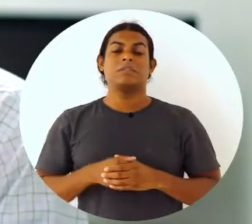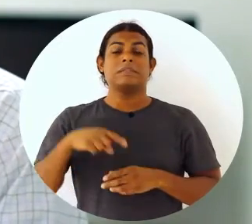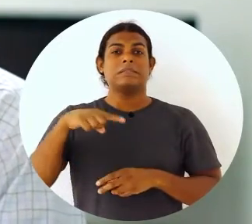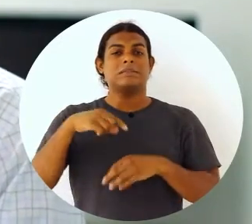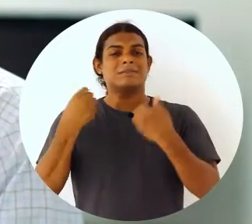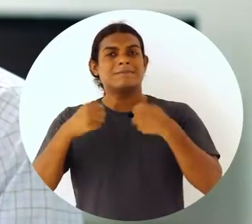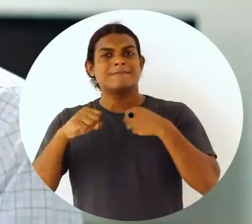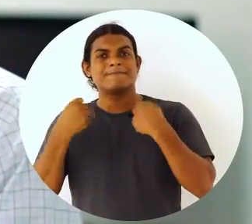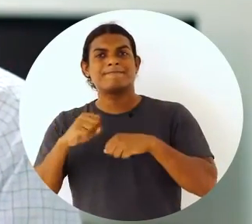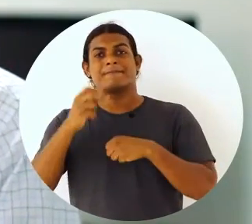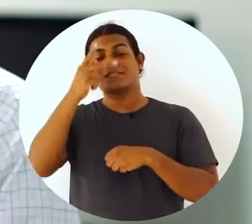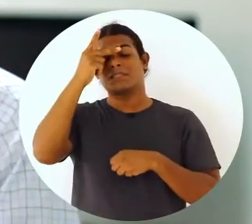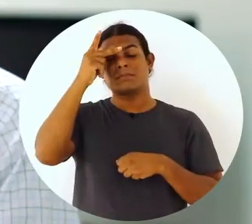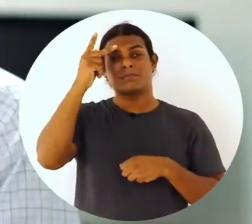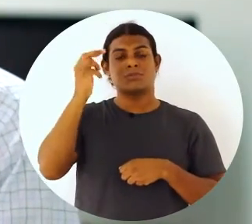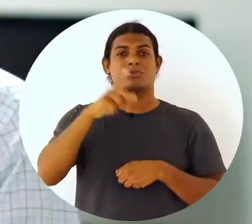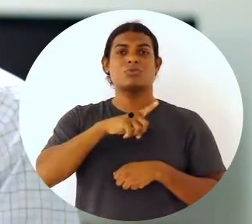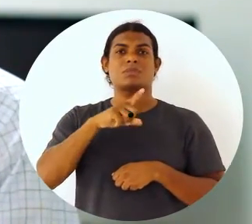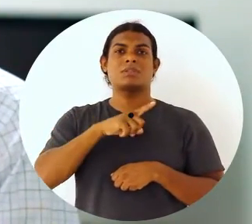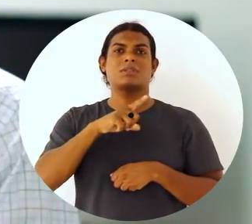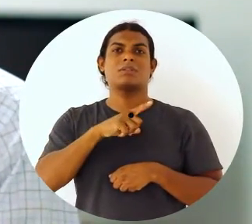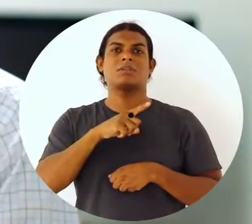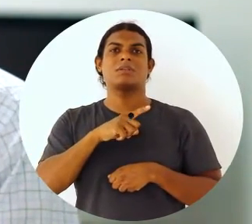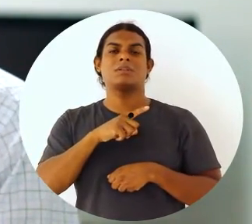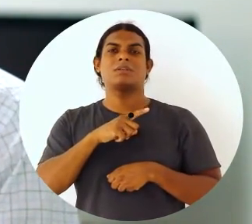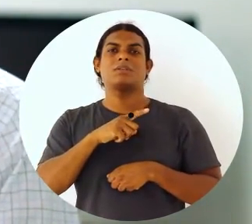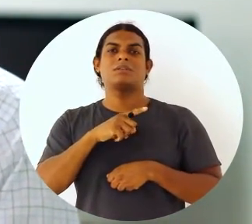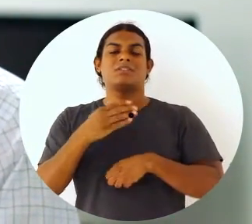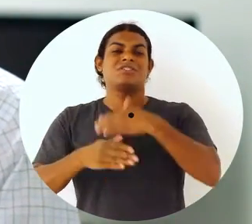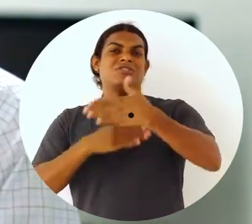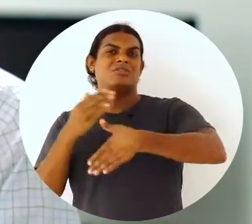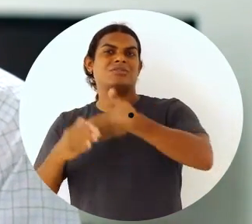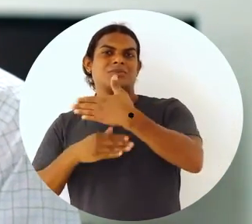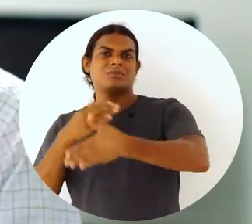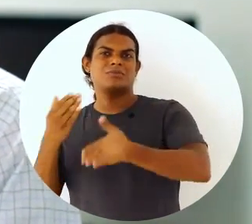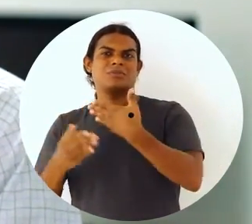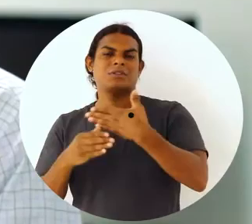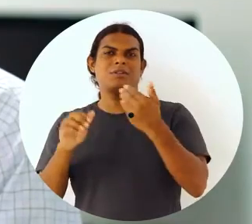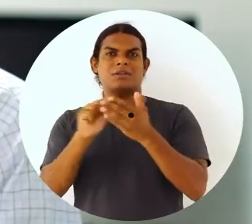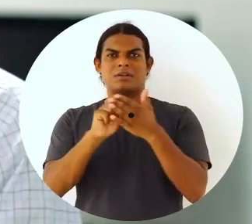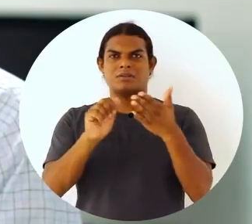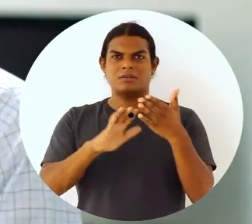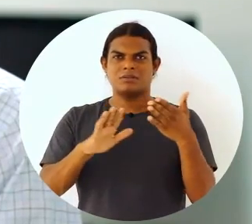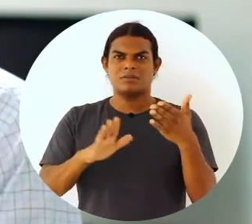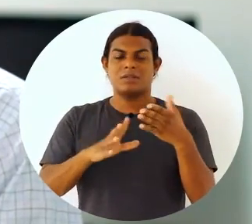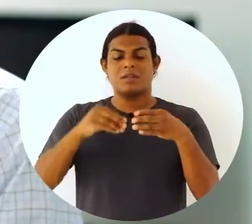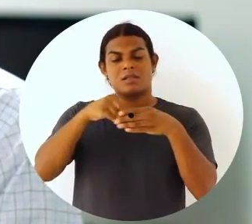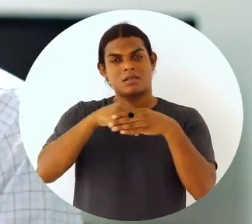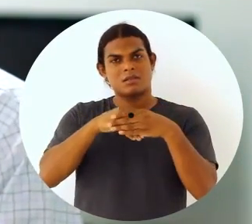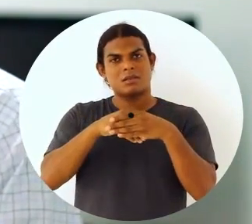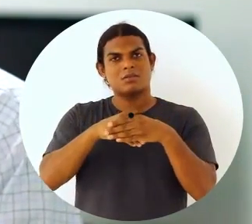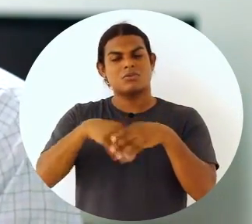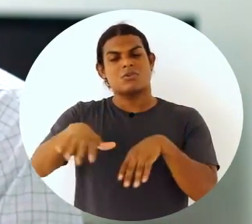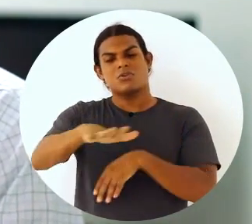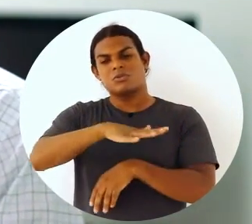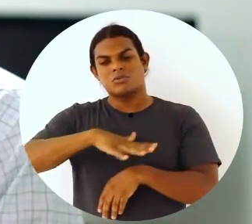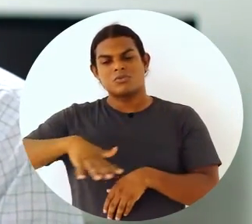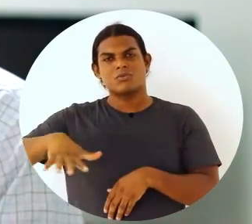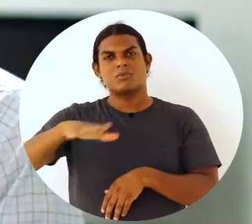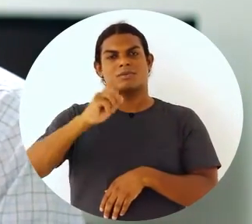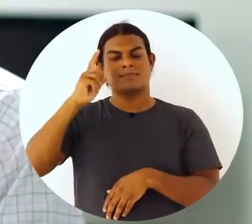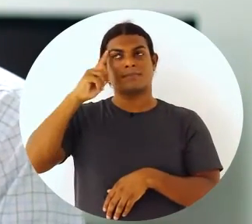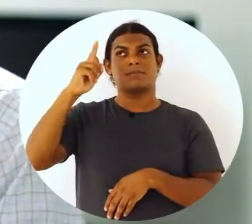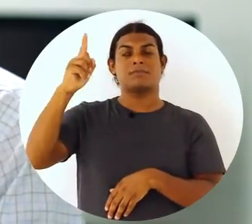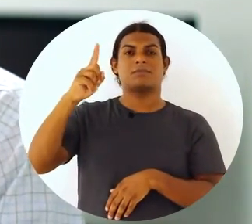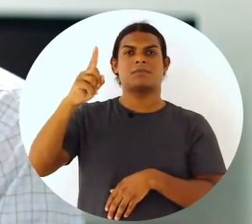indivíduo tem de poder expor o seu processo, especialmente dentro do ambiente criativo, ela